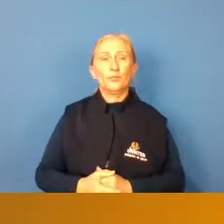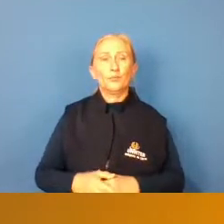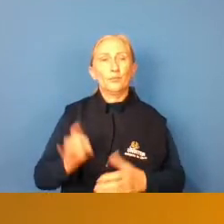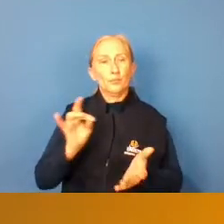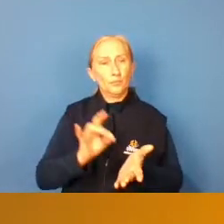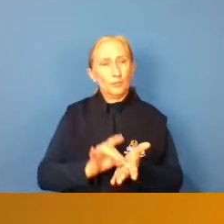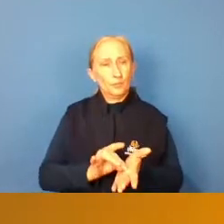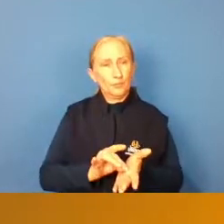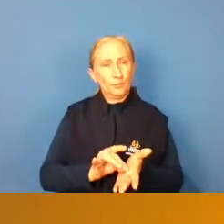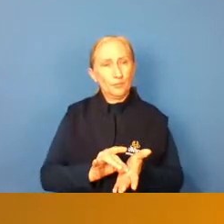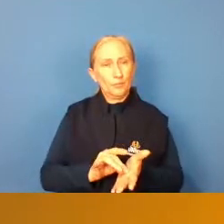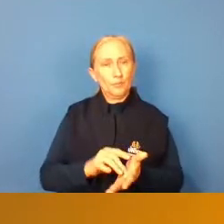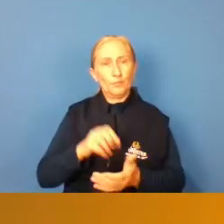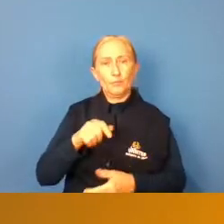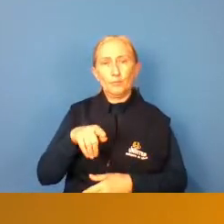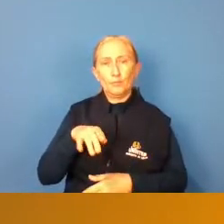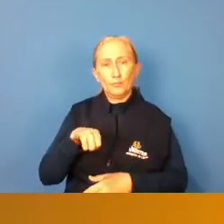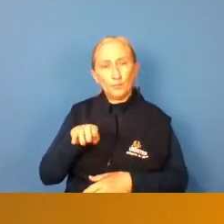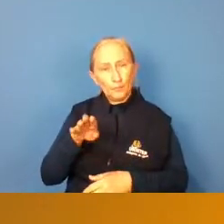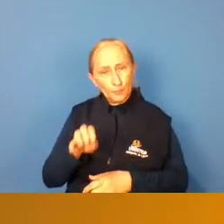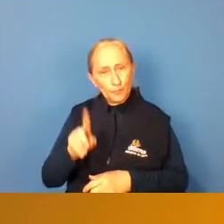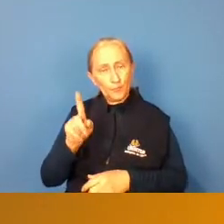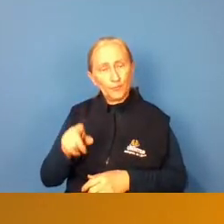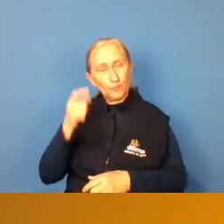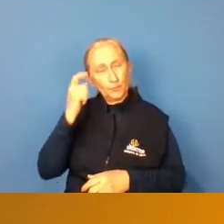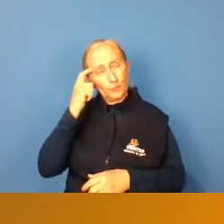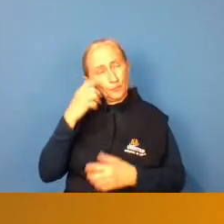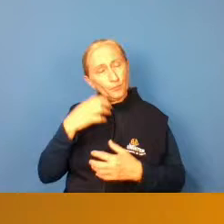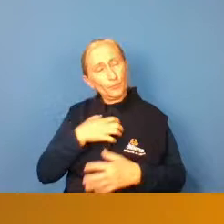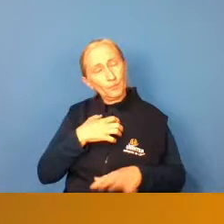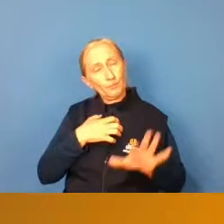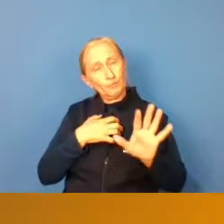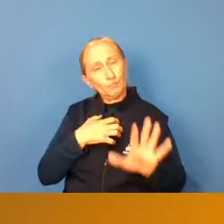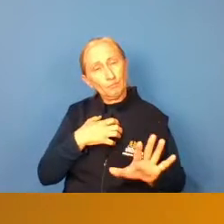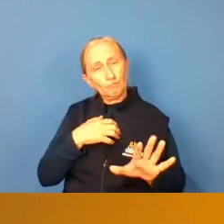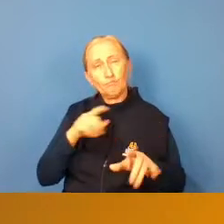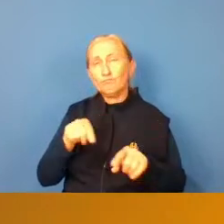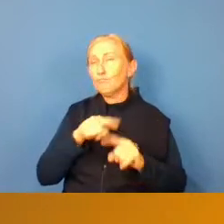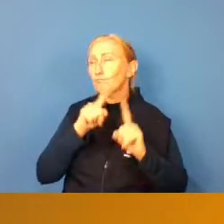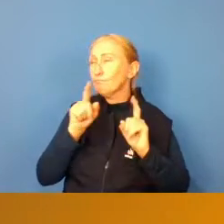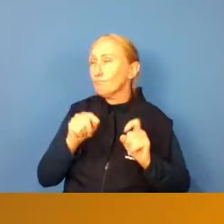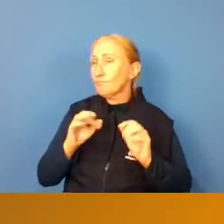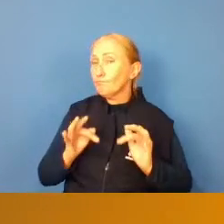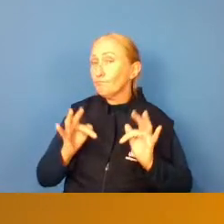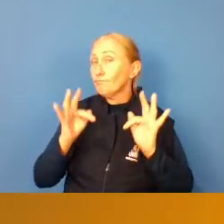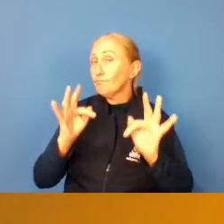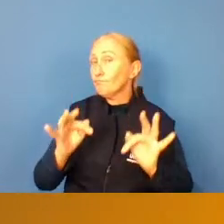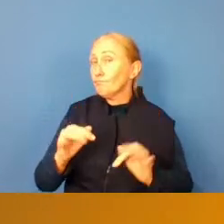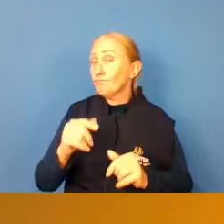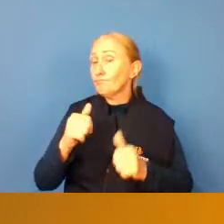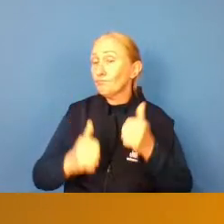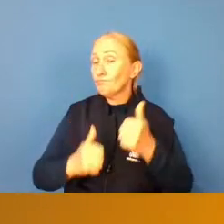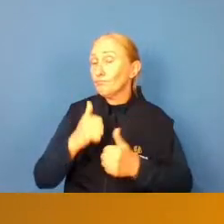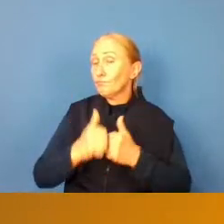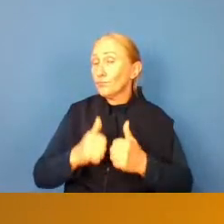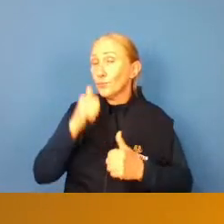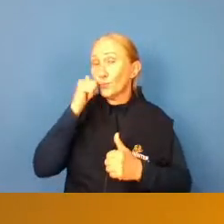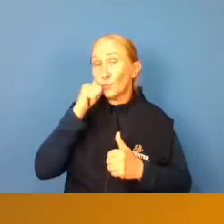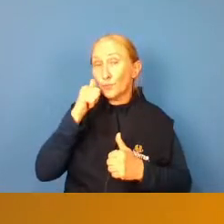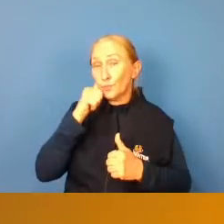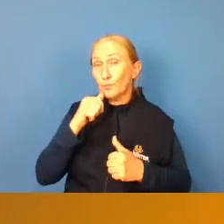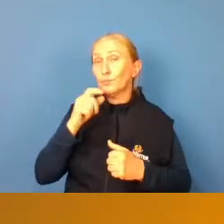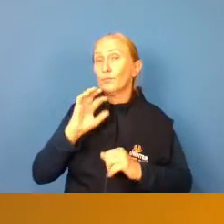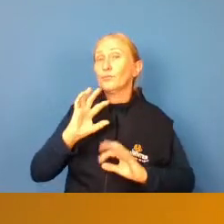realmente Annelise será que se a gente for pensar dessa forma será que no futebol feminino essa evolução